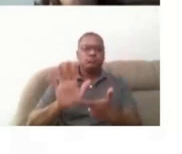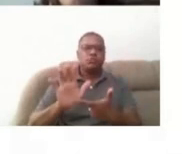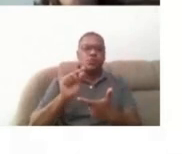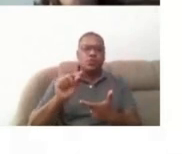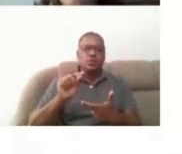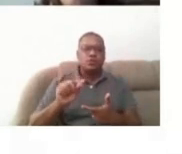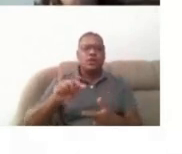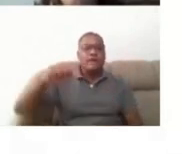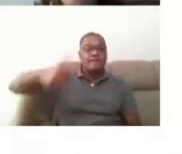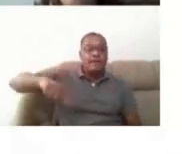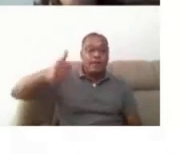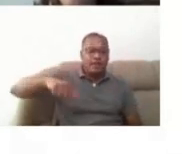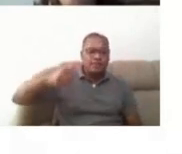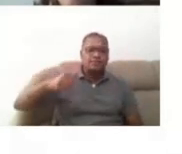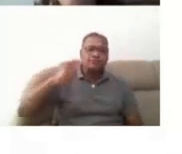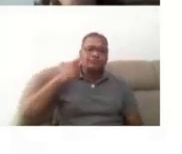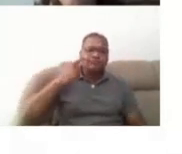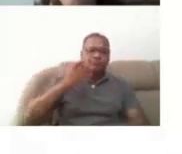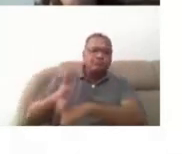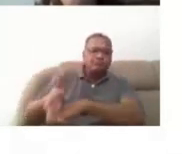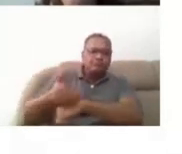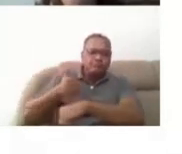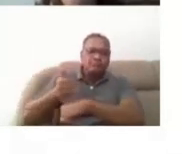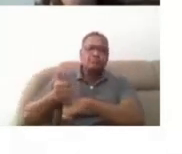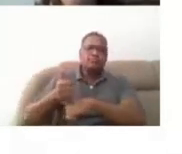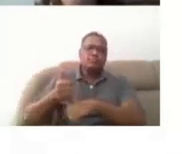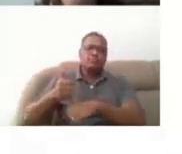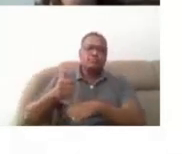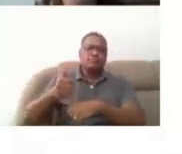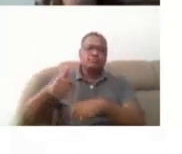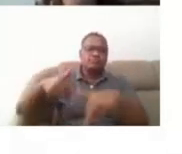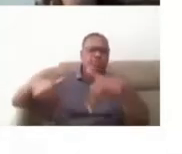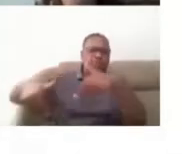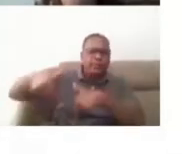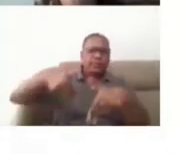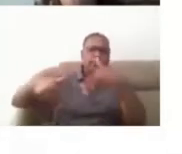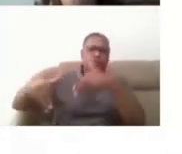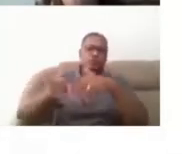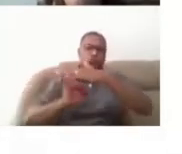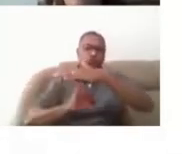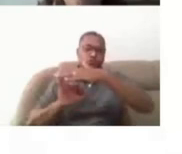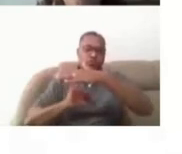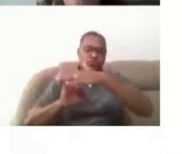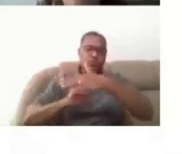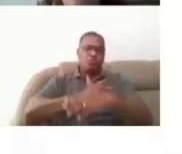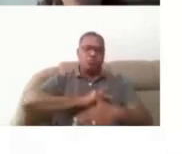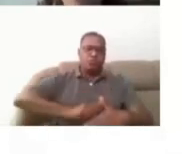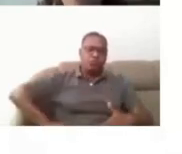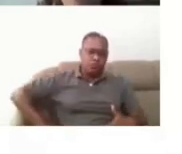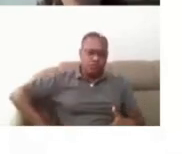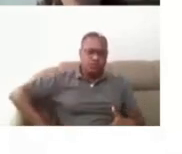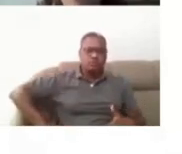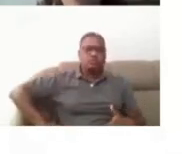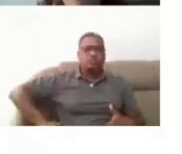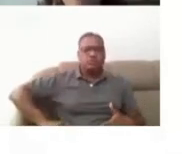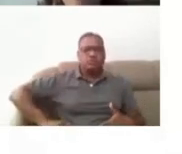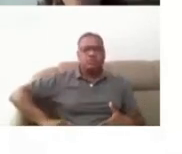avaliação das condições de acessibilidade física de uma instituição pública de ensino superior do estado de São Paulo.